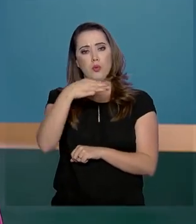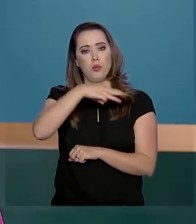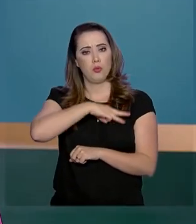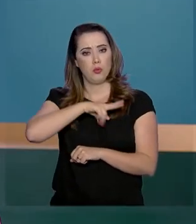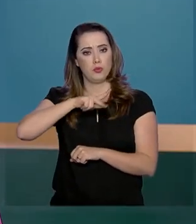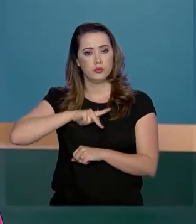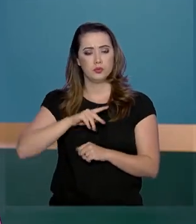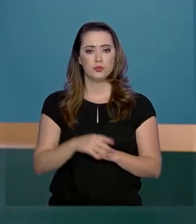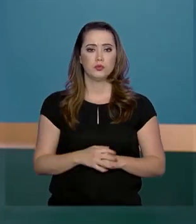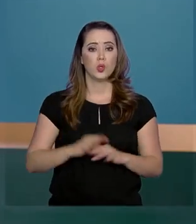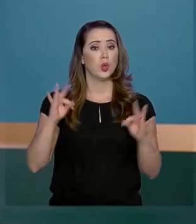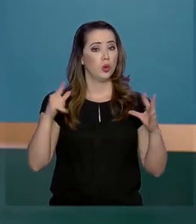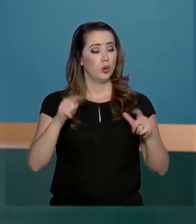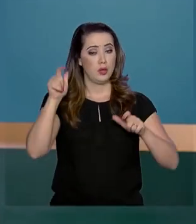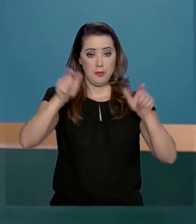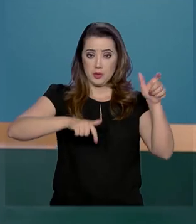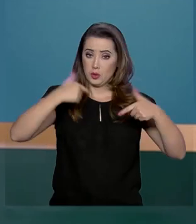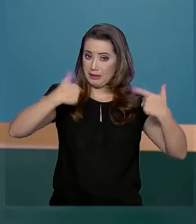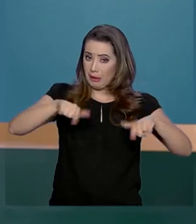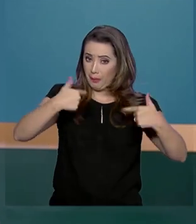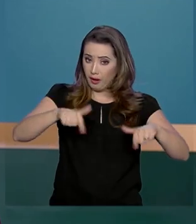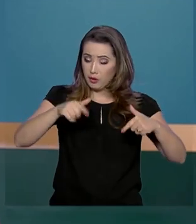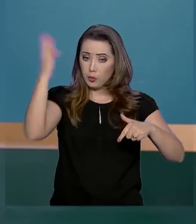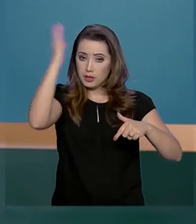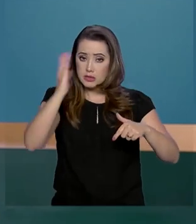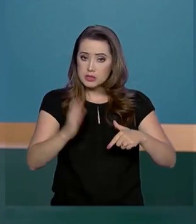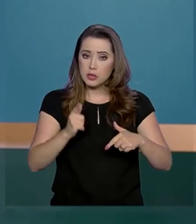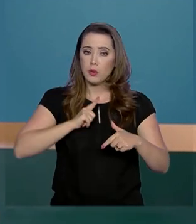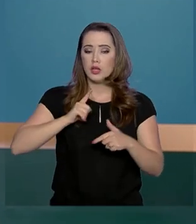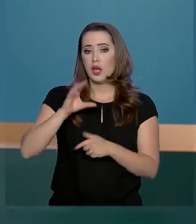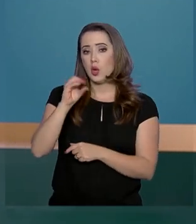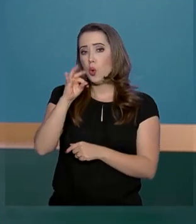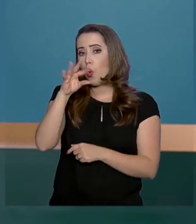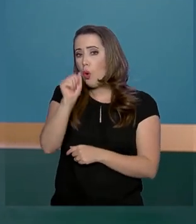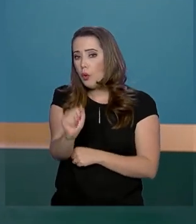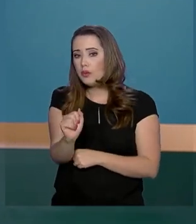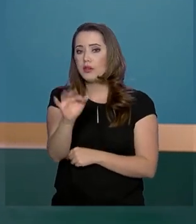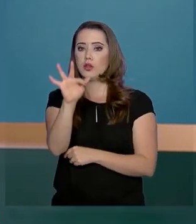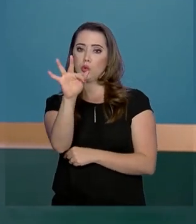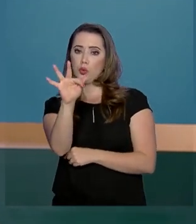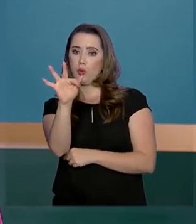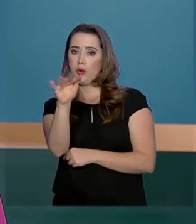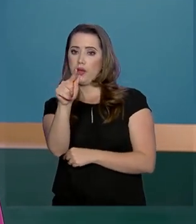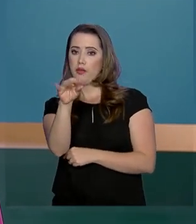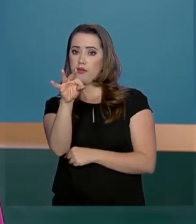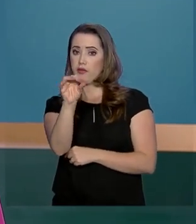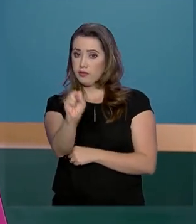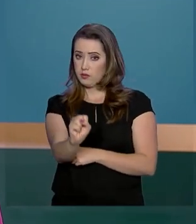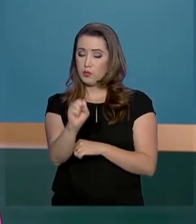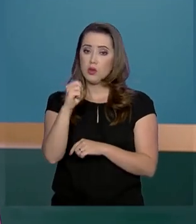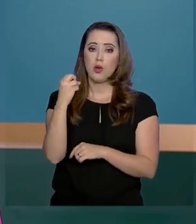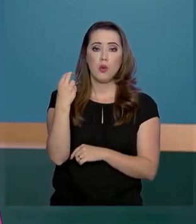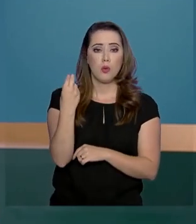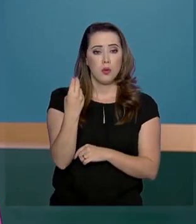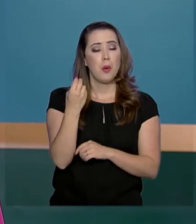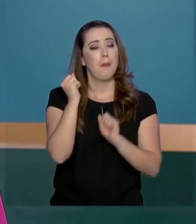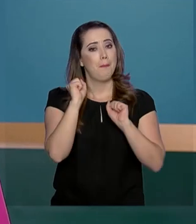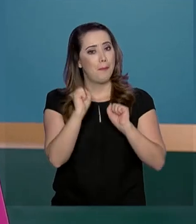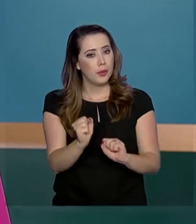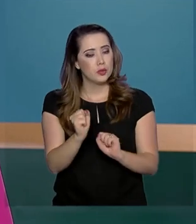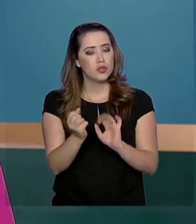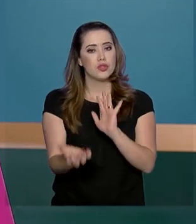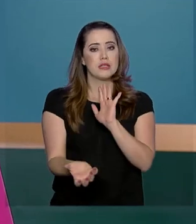Todo trabalhador brasileiro com contas ativas e inativas do Fundo de Garantia do Tempo de Serviço, o FGTS,